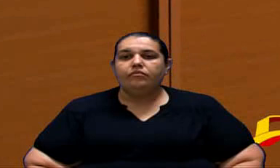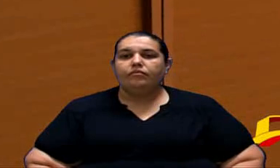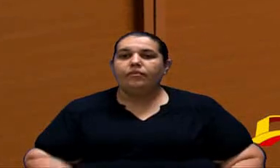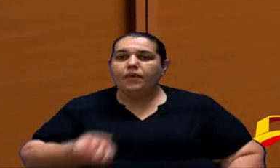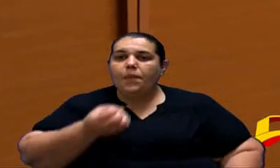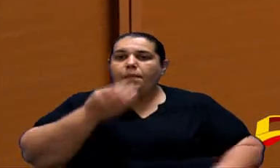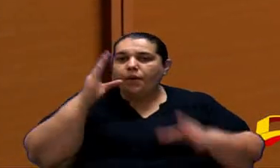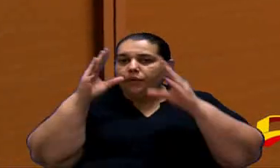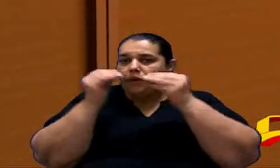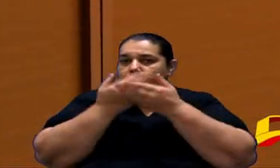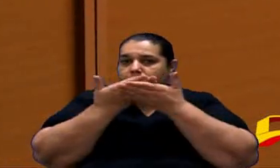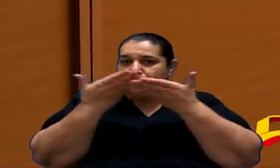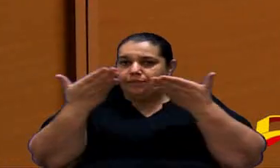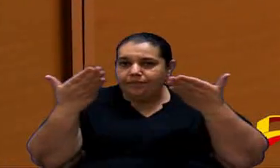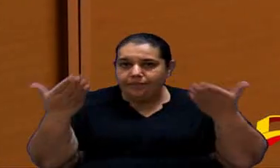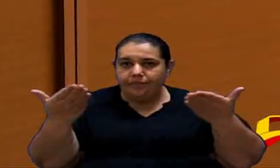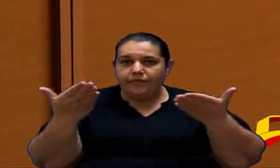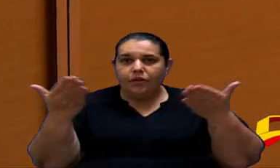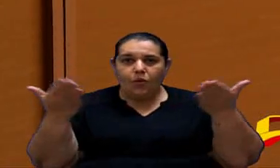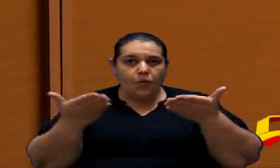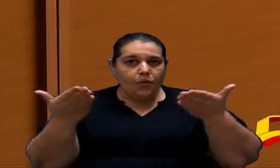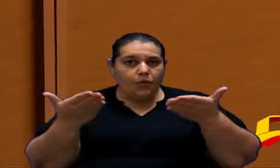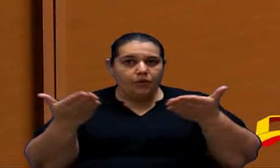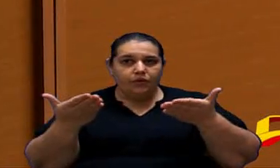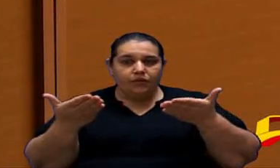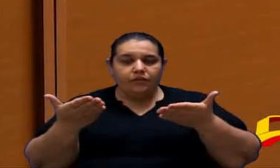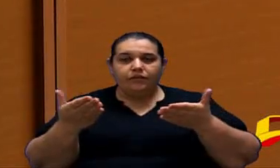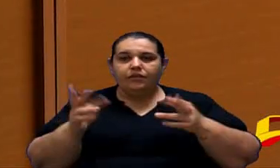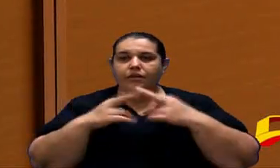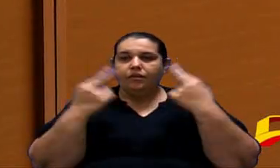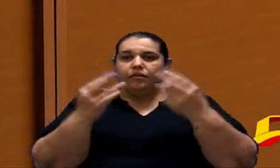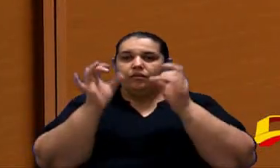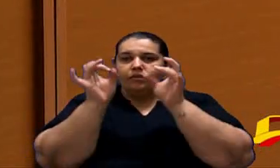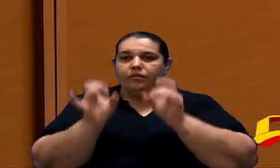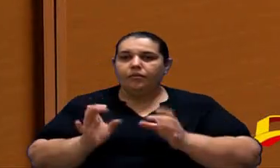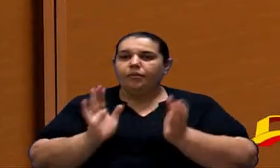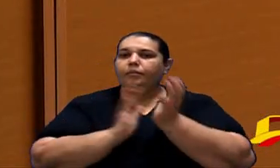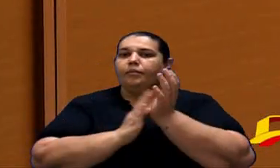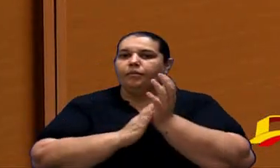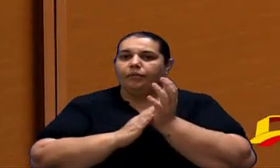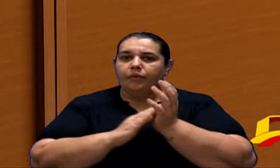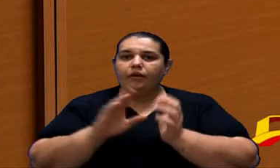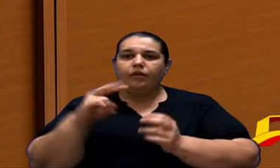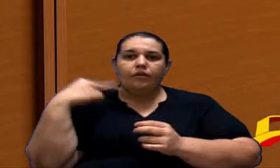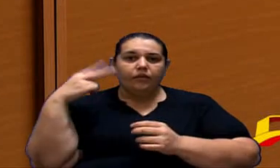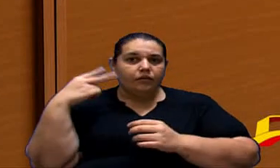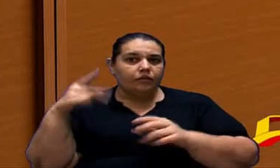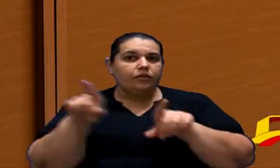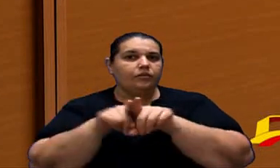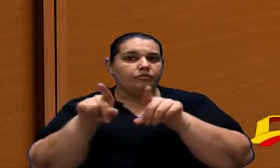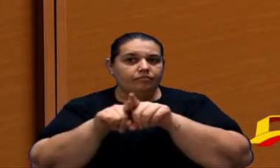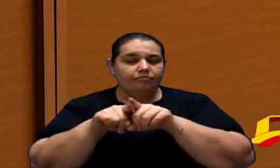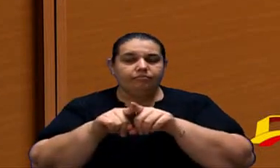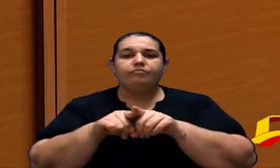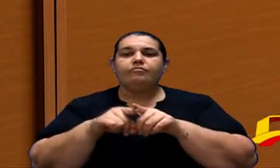Boa noite A todos E a Todas Aqui Presentes Nessa audiência Pública Parabéns Vereador Cícero João Por Estar Convocando Essa Sessão Tão Importante